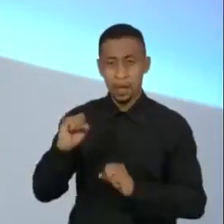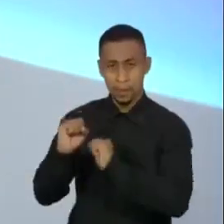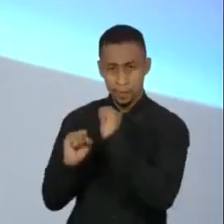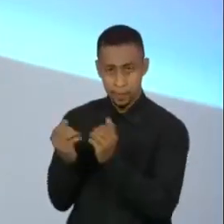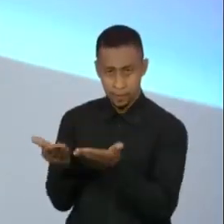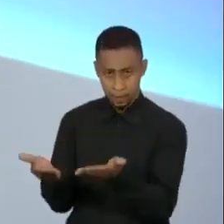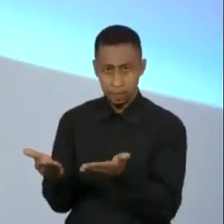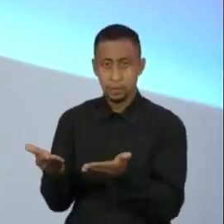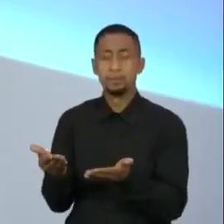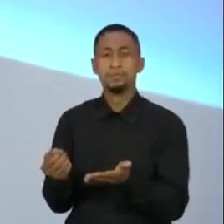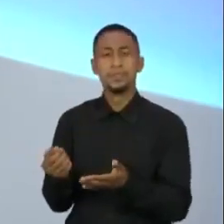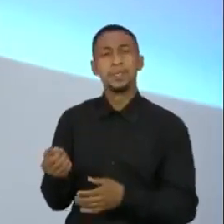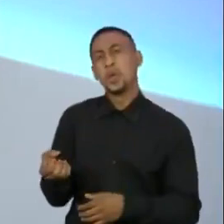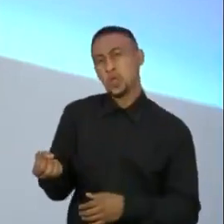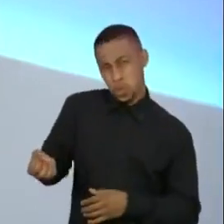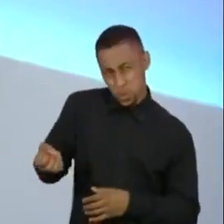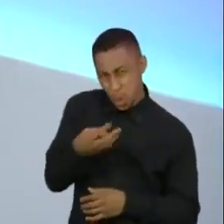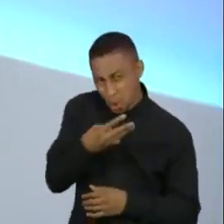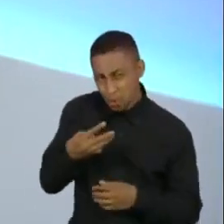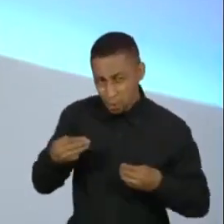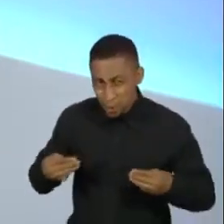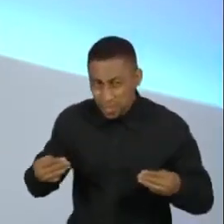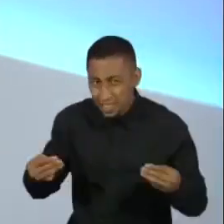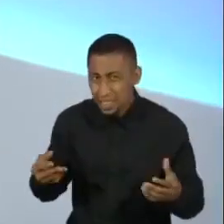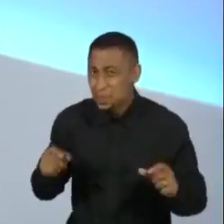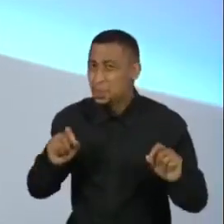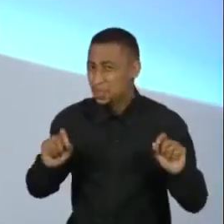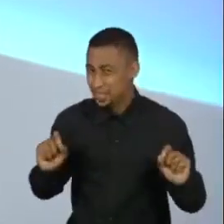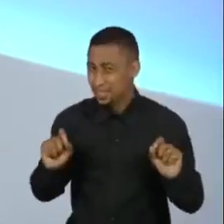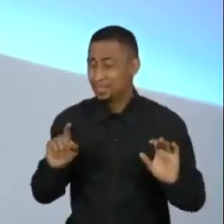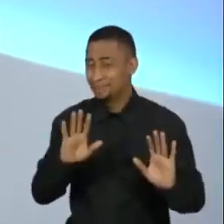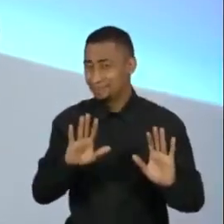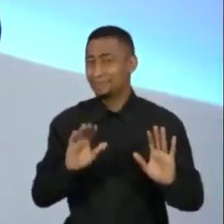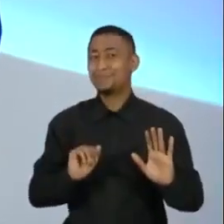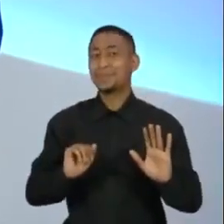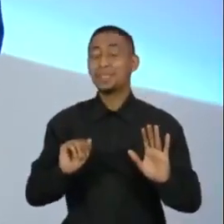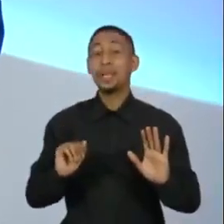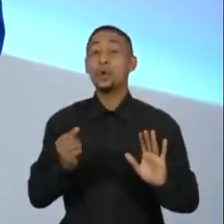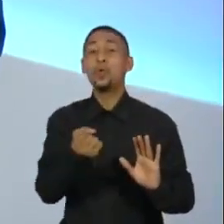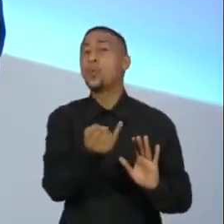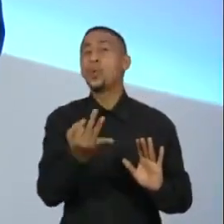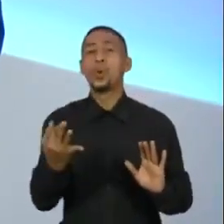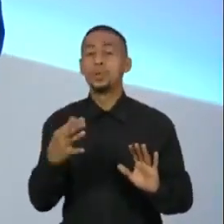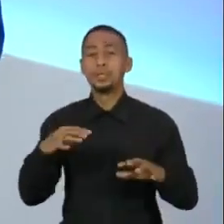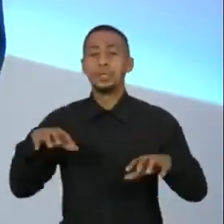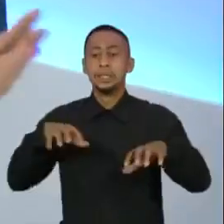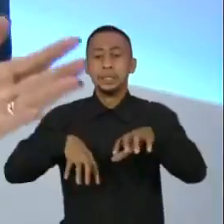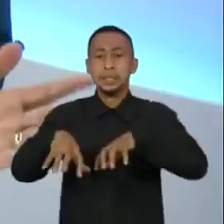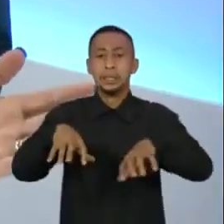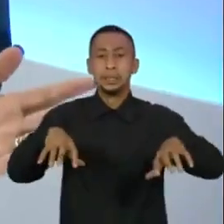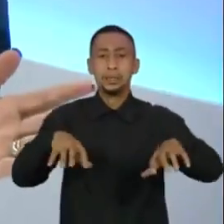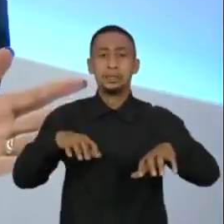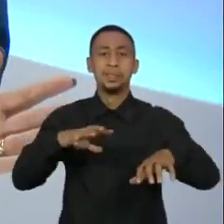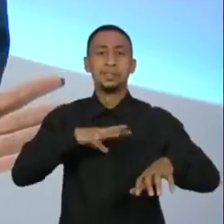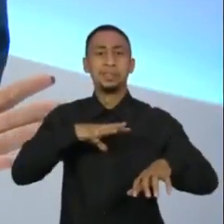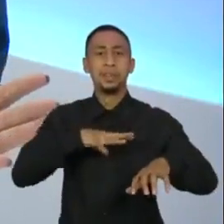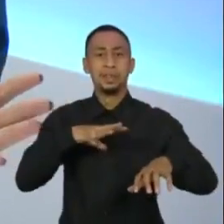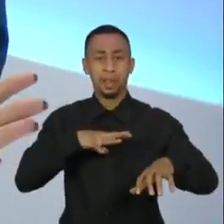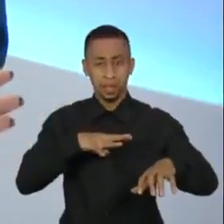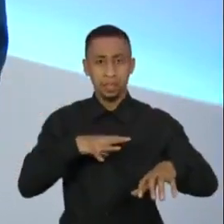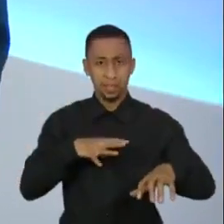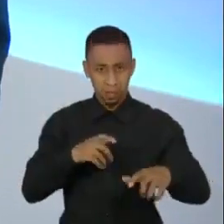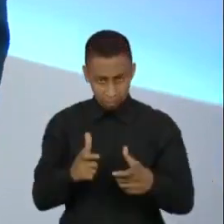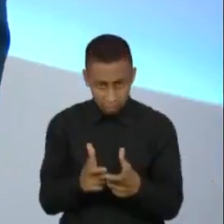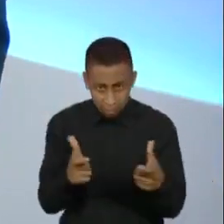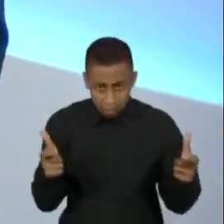de novo denite, então, esse número, primeira dúvida, esse número de cidades ainda vai aumentar mais, porque, por exemplo, agora na gestão